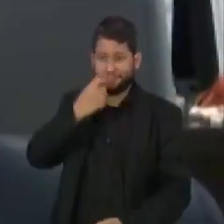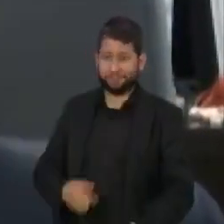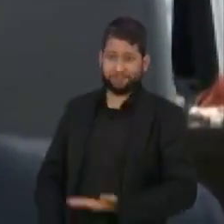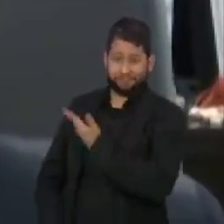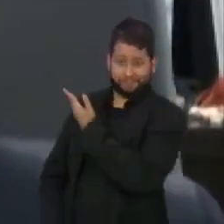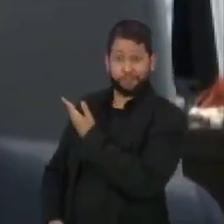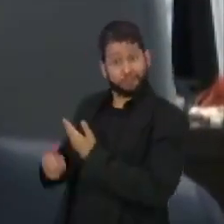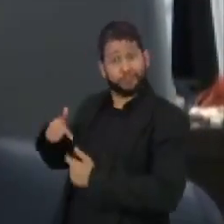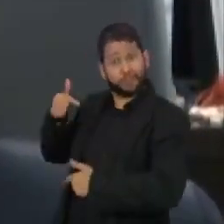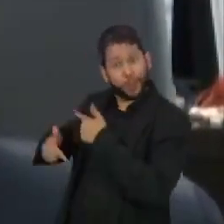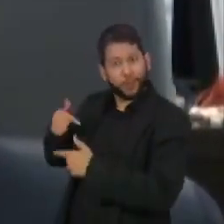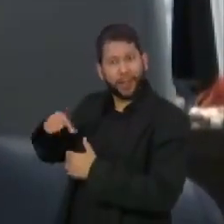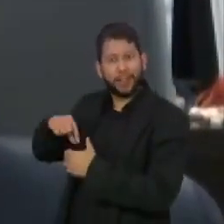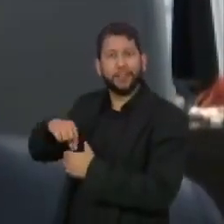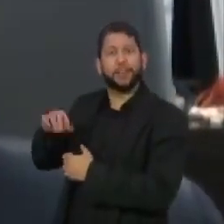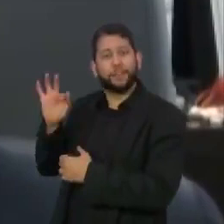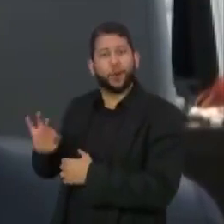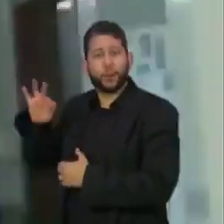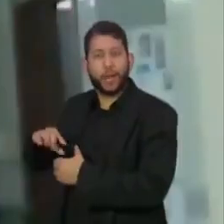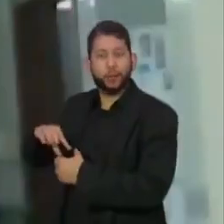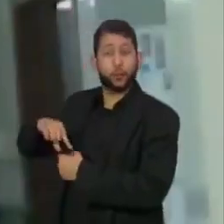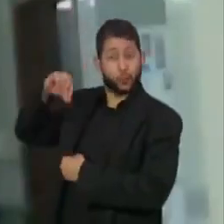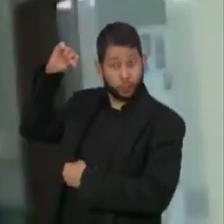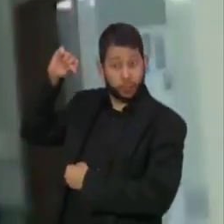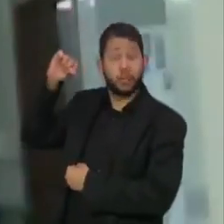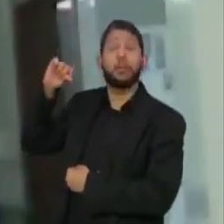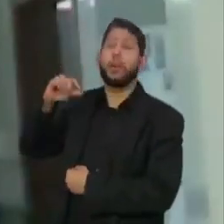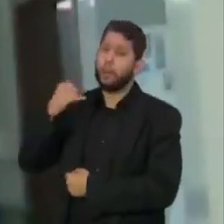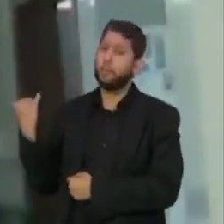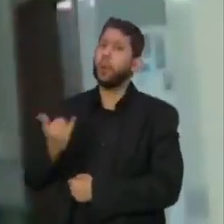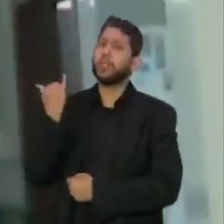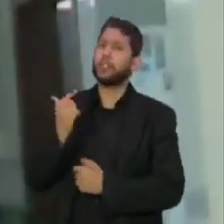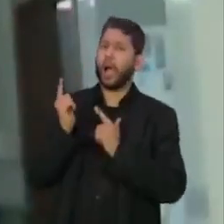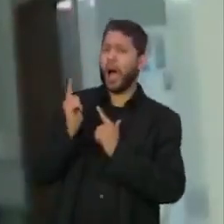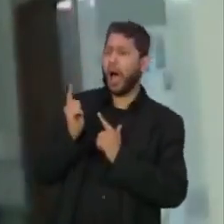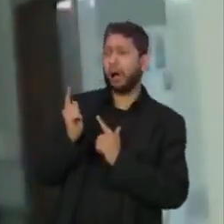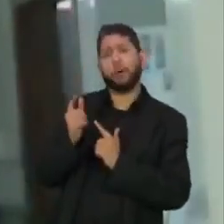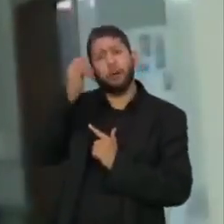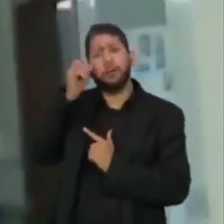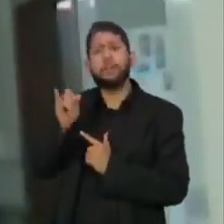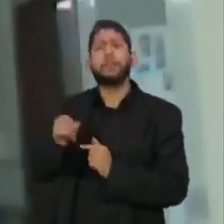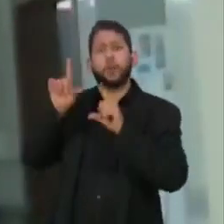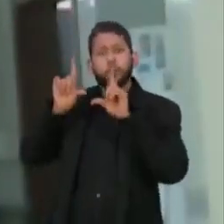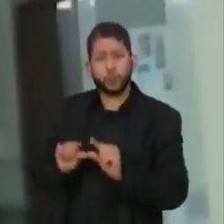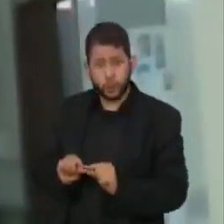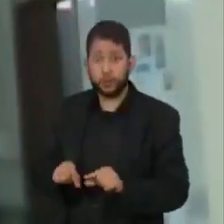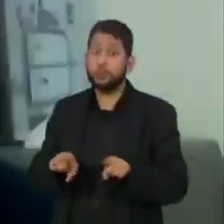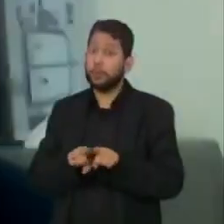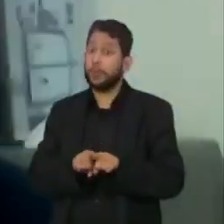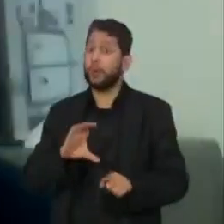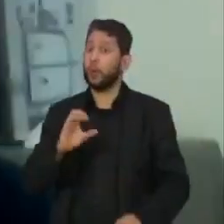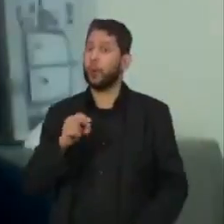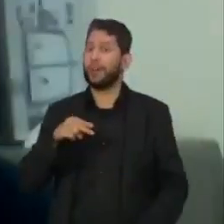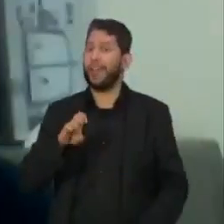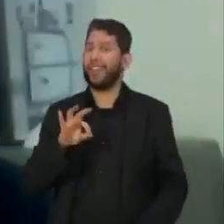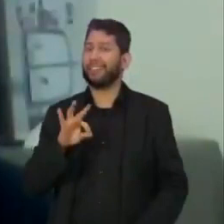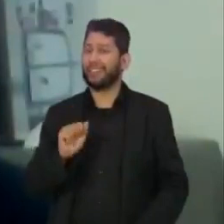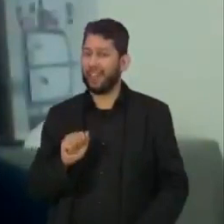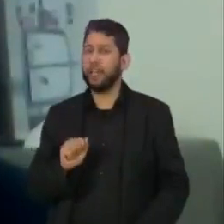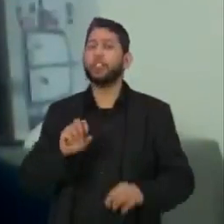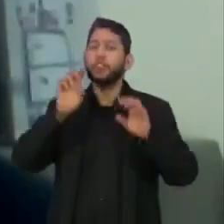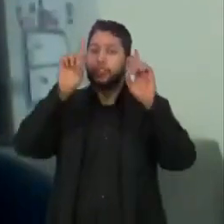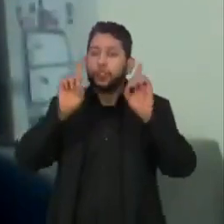é urgente uma política em prol do desarmamento, mesmo a opinião do coordenador da Conectas Direitos Humanos. É muito